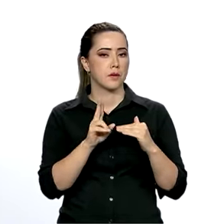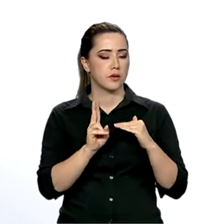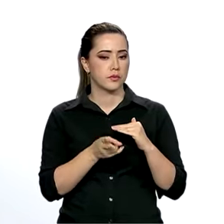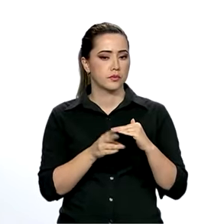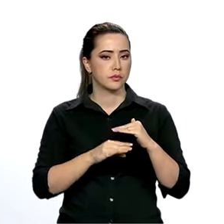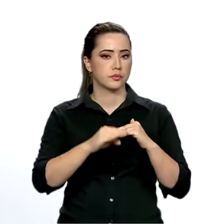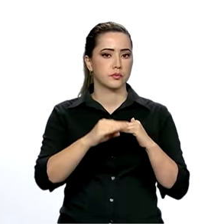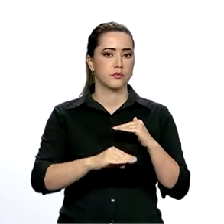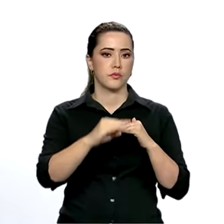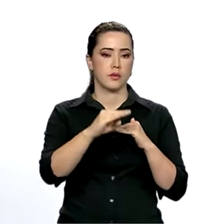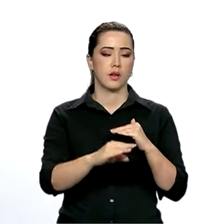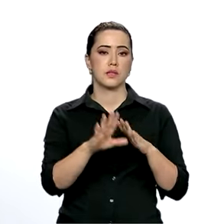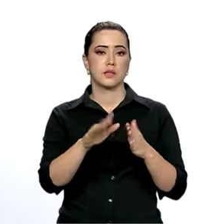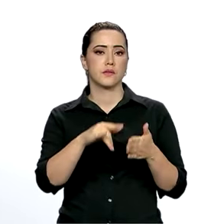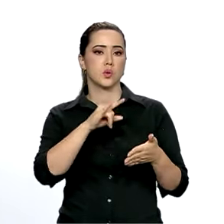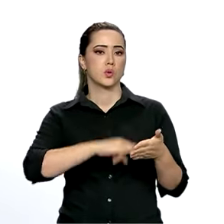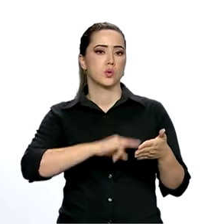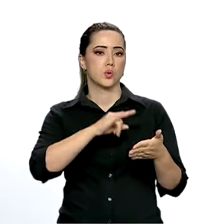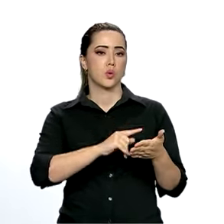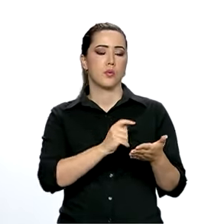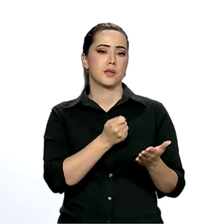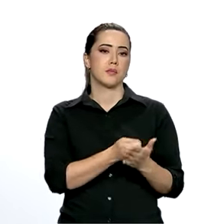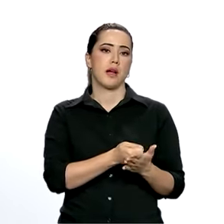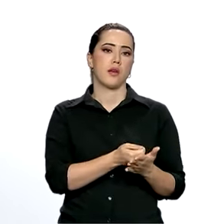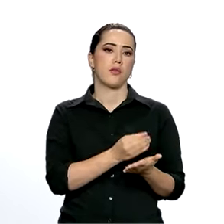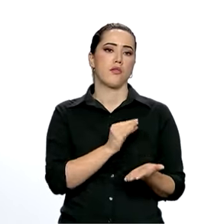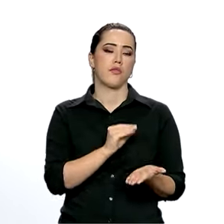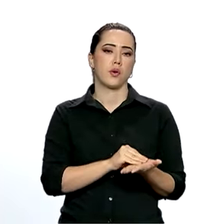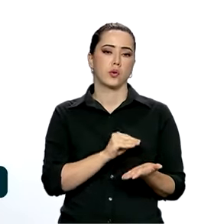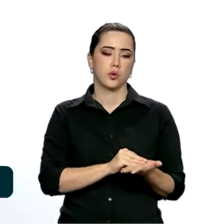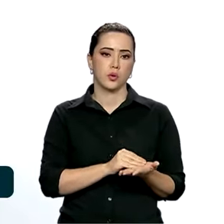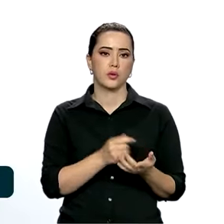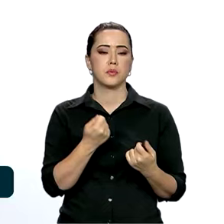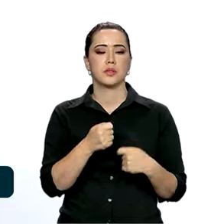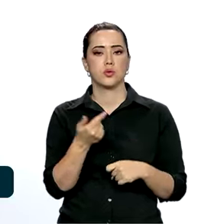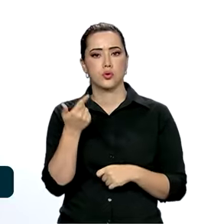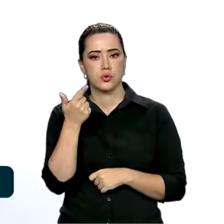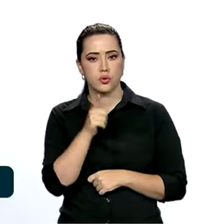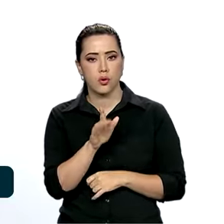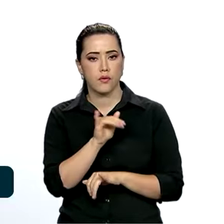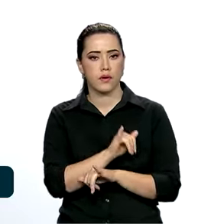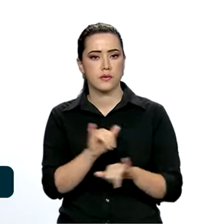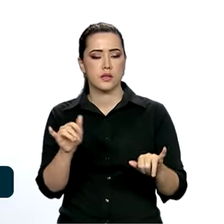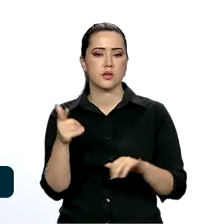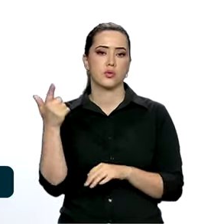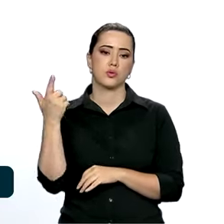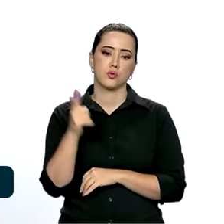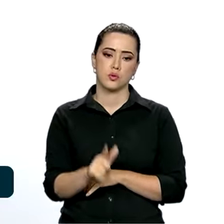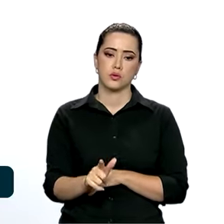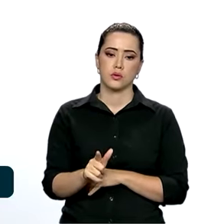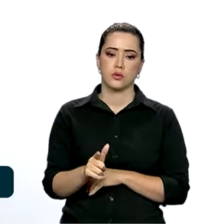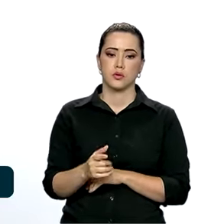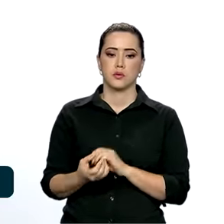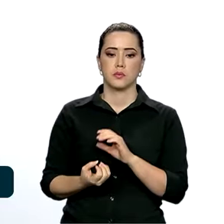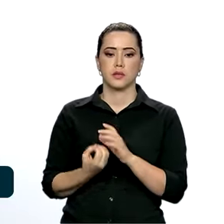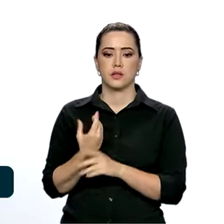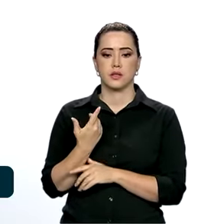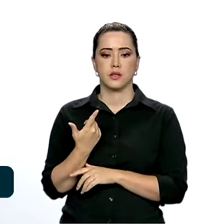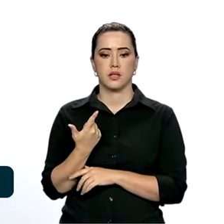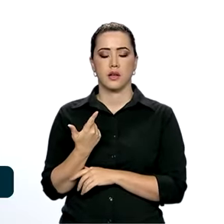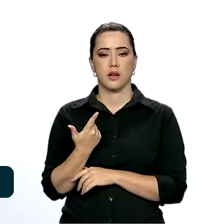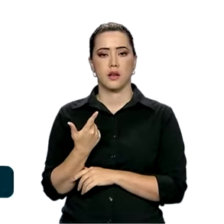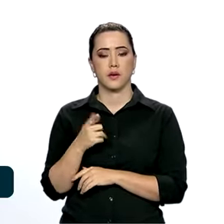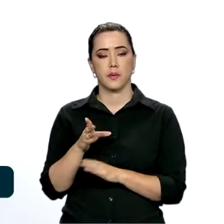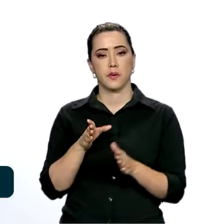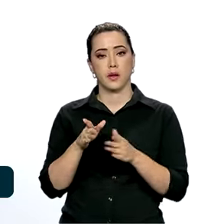algumas guias de FGTS não ficaram pagas. Então, eu tenho que retransmitir essas informações para eu gerar as guias tão somente